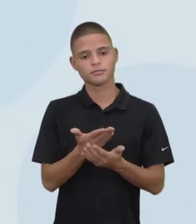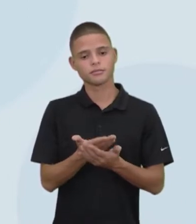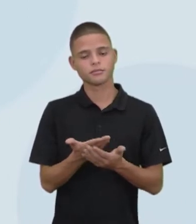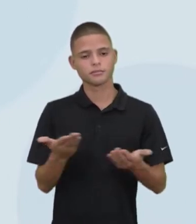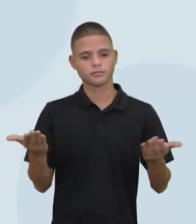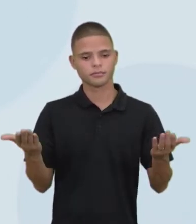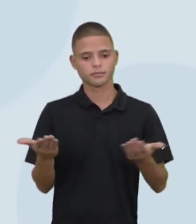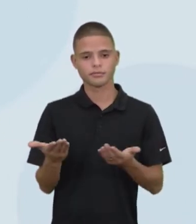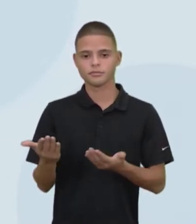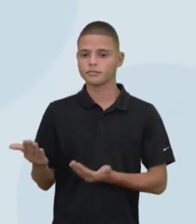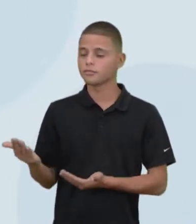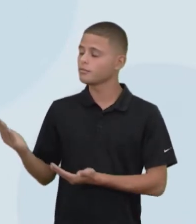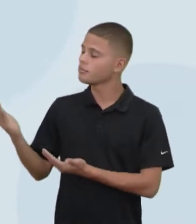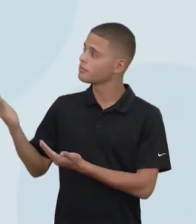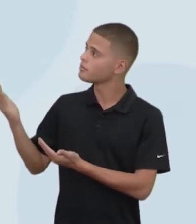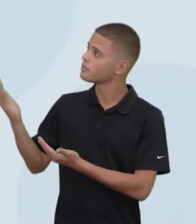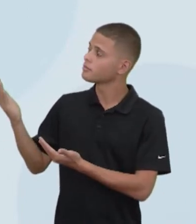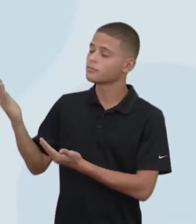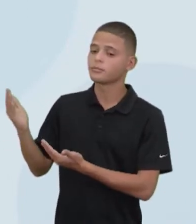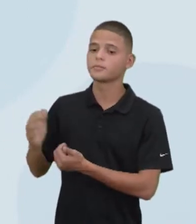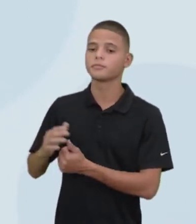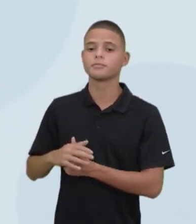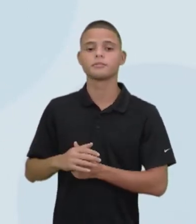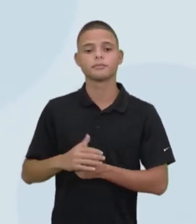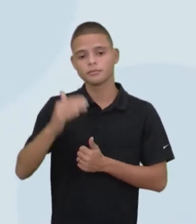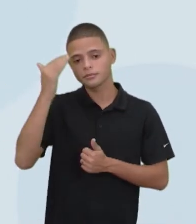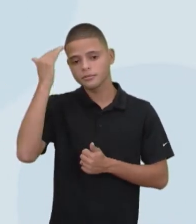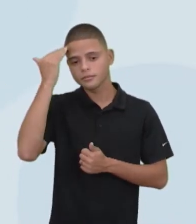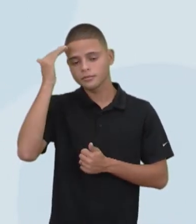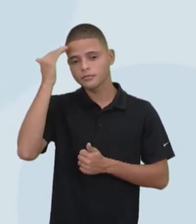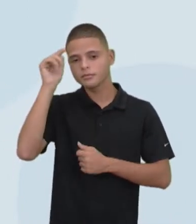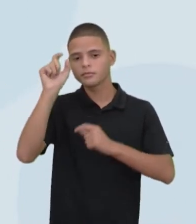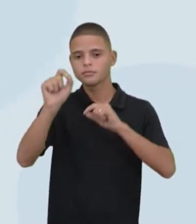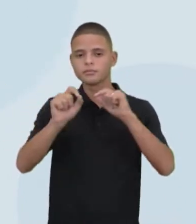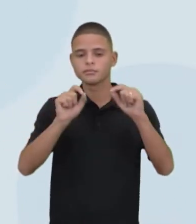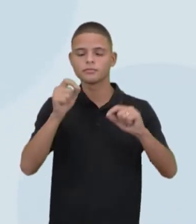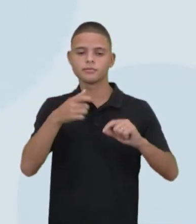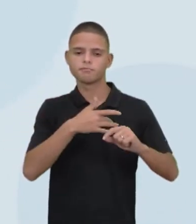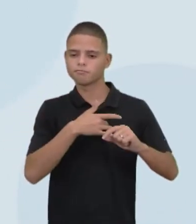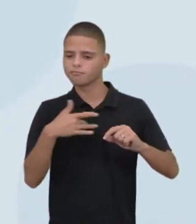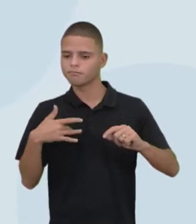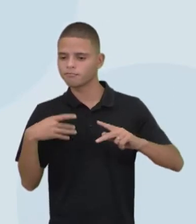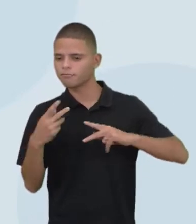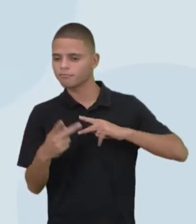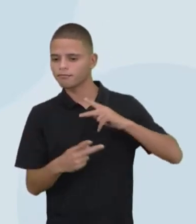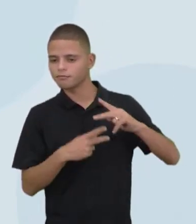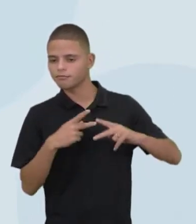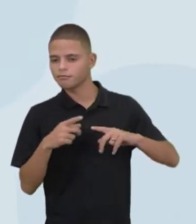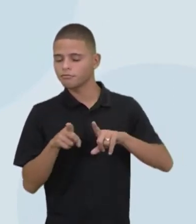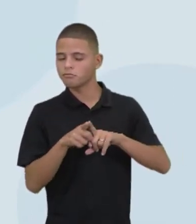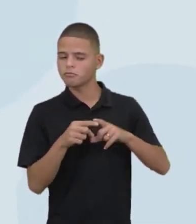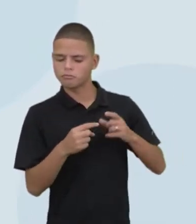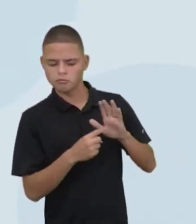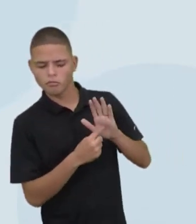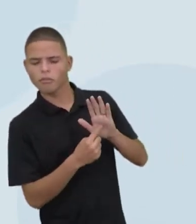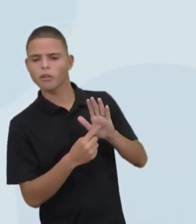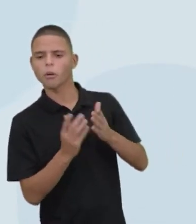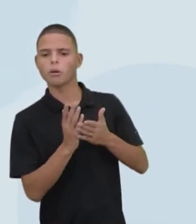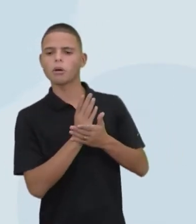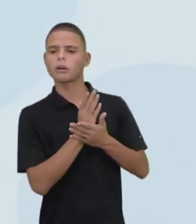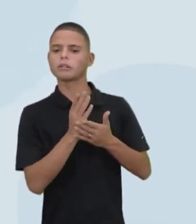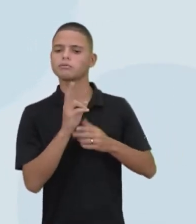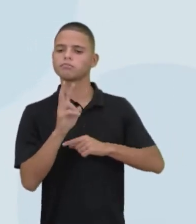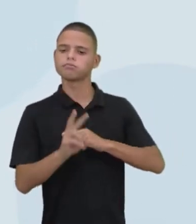hoje estão aparecendo aí na tela, que é entender o que é a saúde planetária e apontar algumas questões